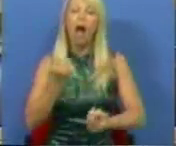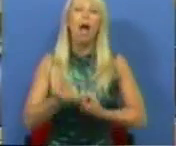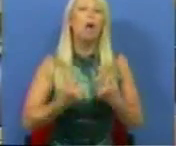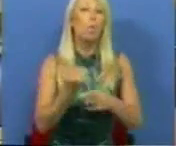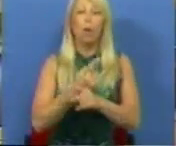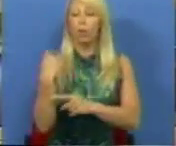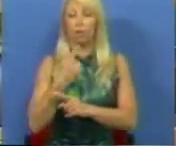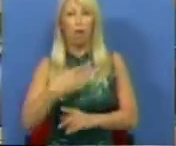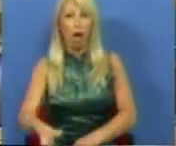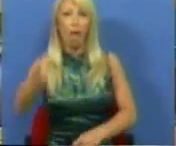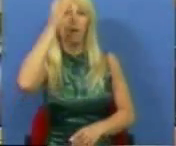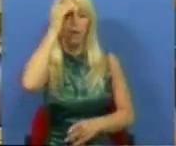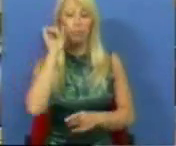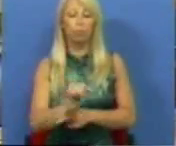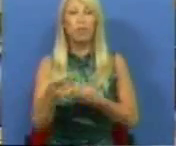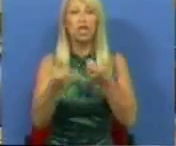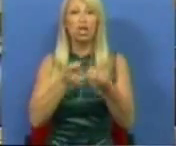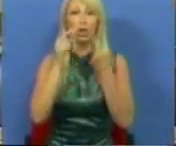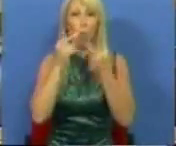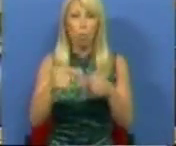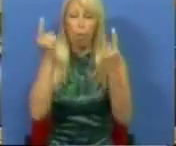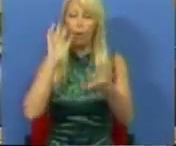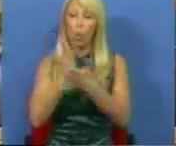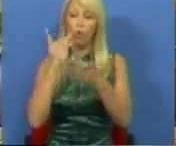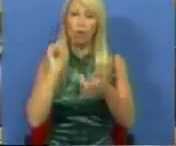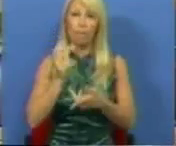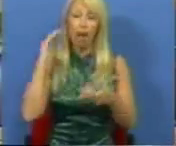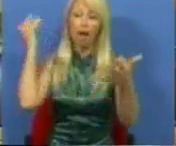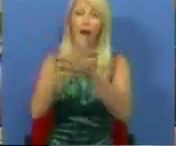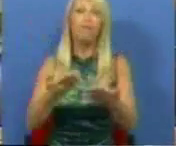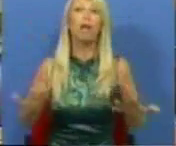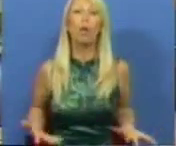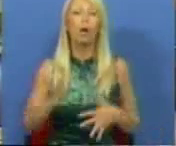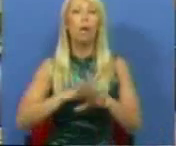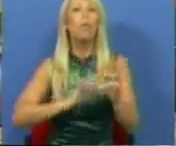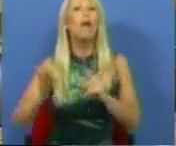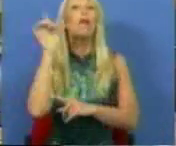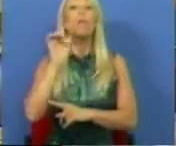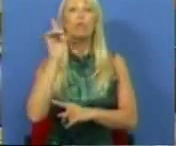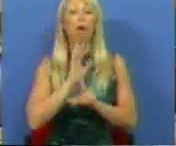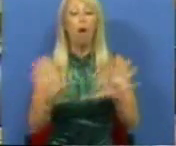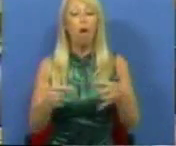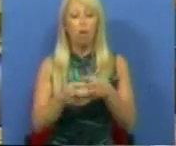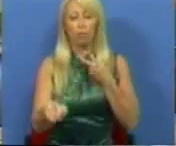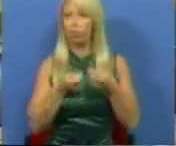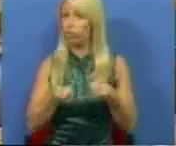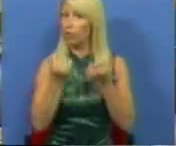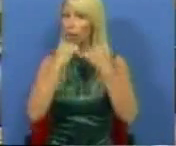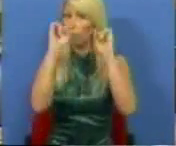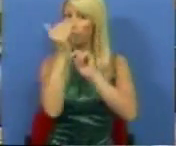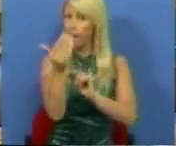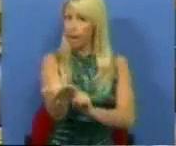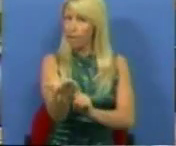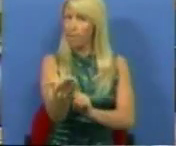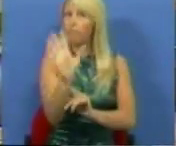de gestão pública nas últimas décadas é a importância de órgãos de gestão dotados de autonomia em